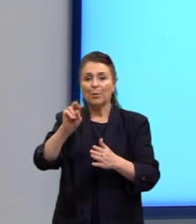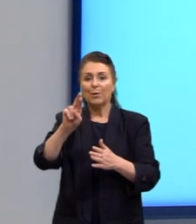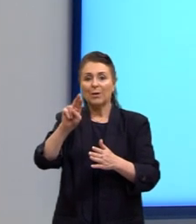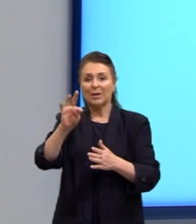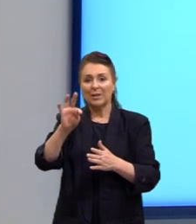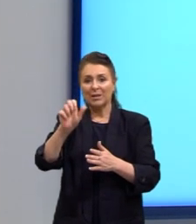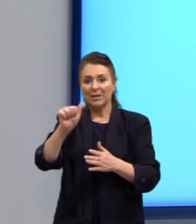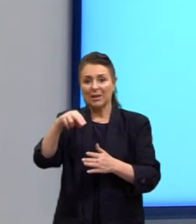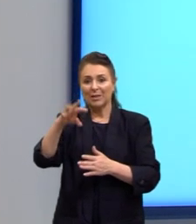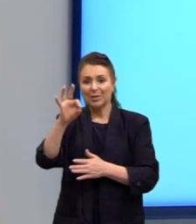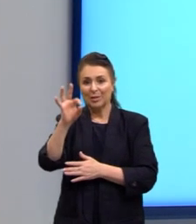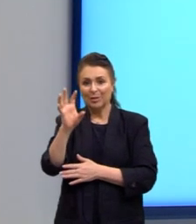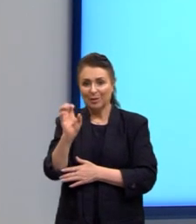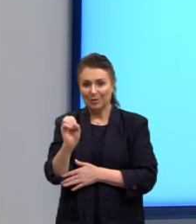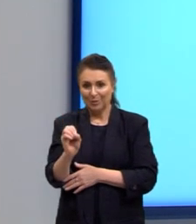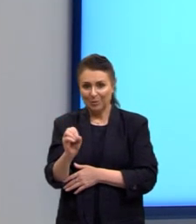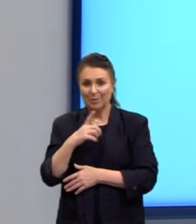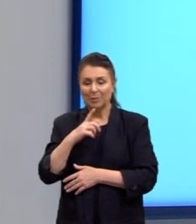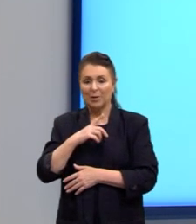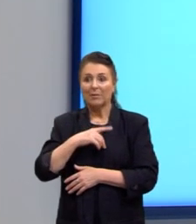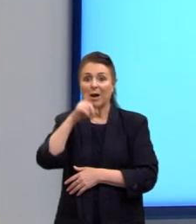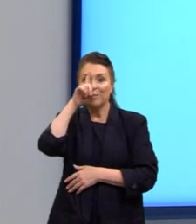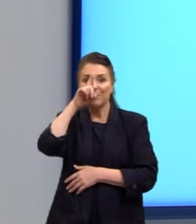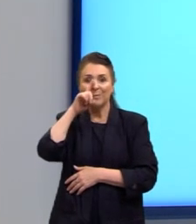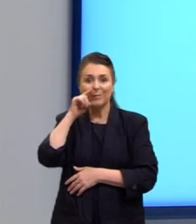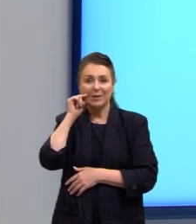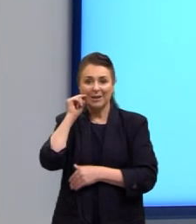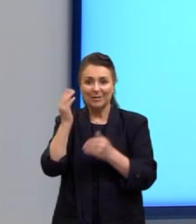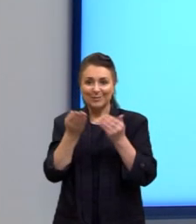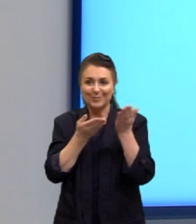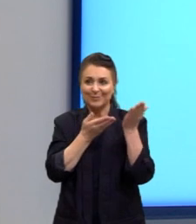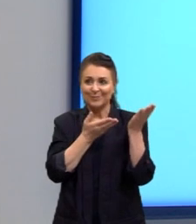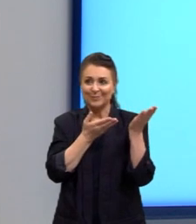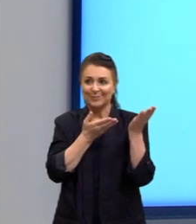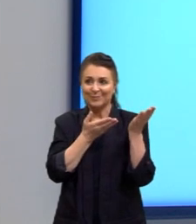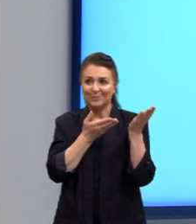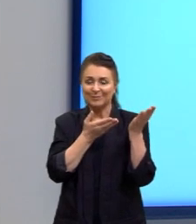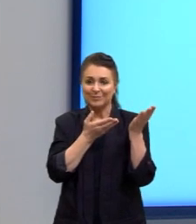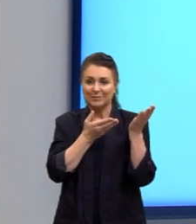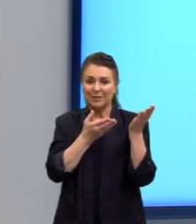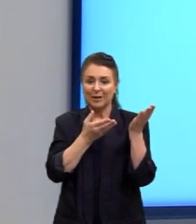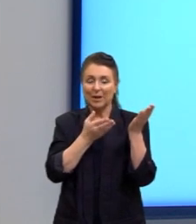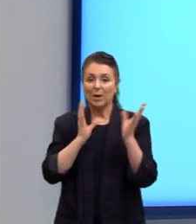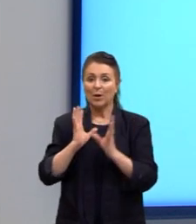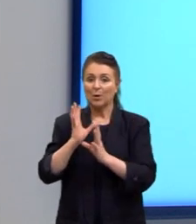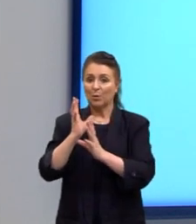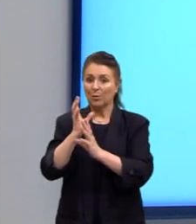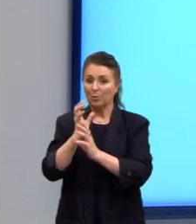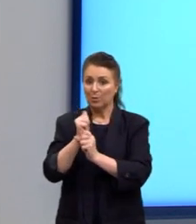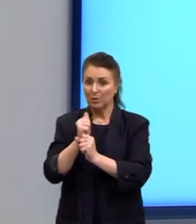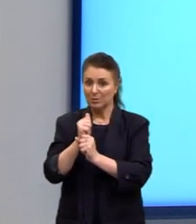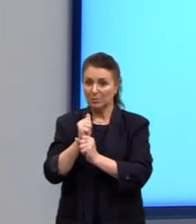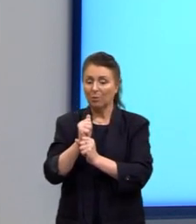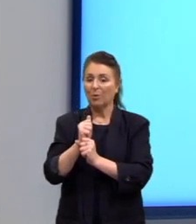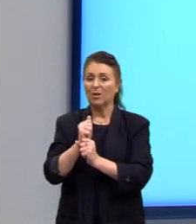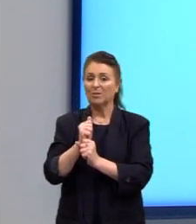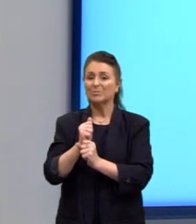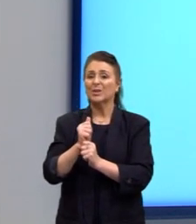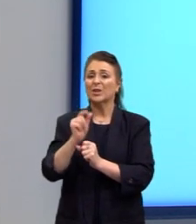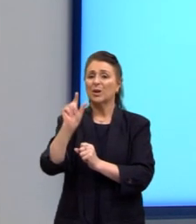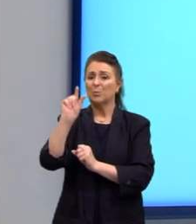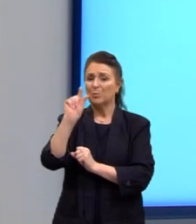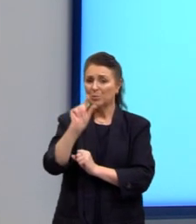iniciando, né? Está lá destacado em amarelo. Portanto, conclui-se que a precária democratização do